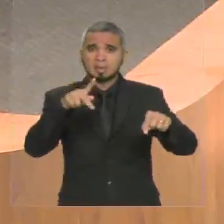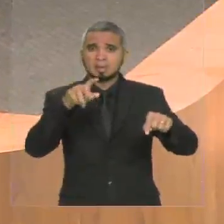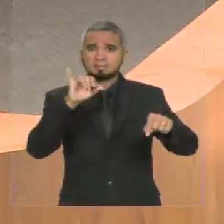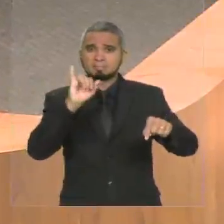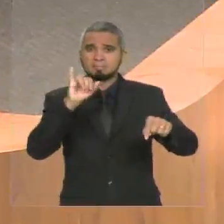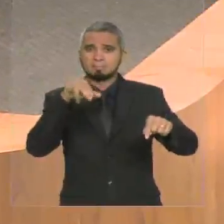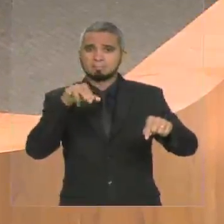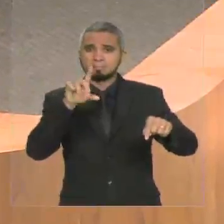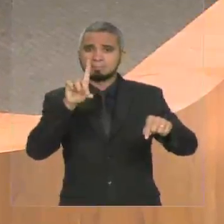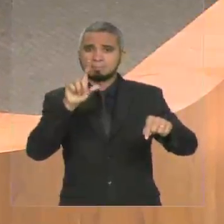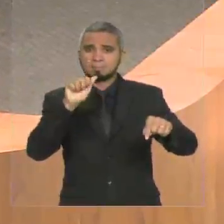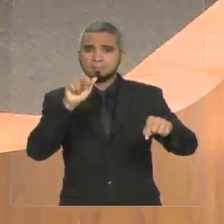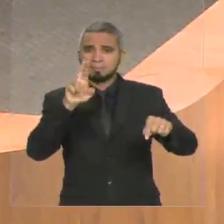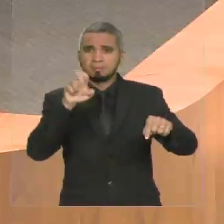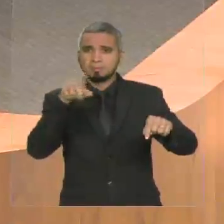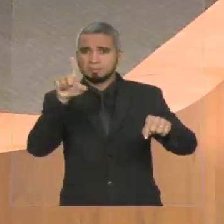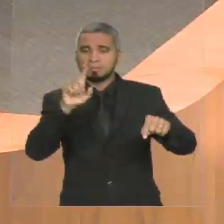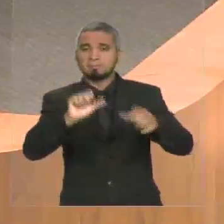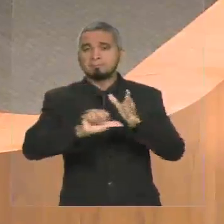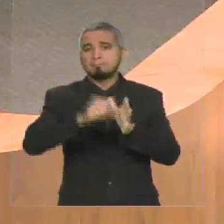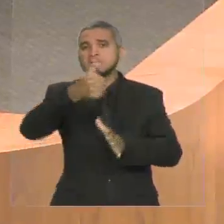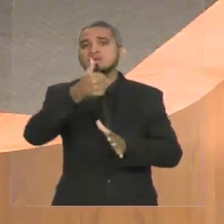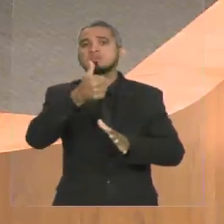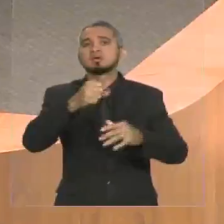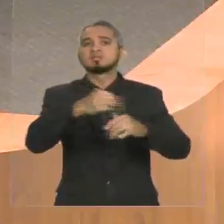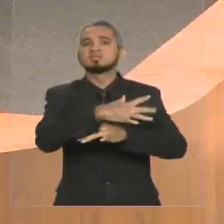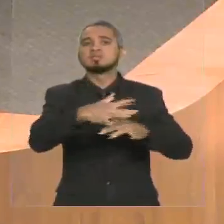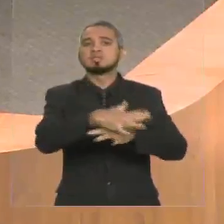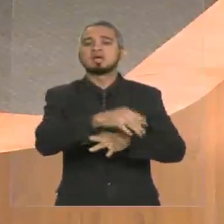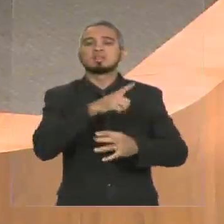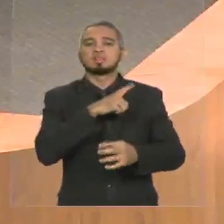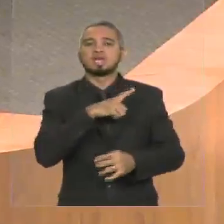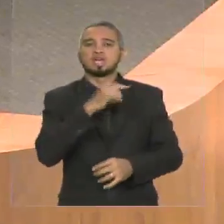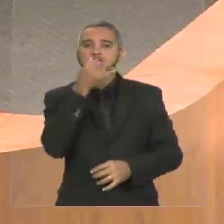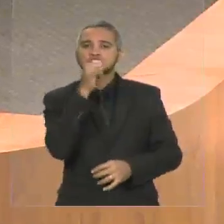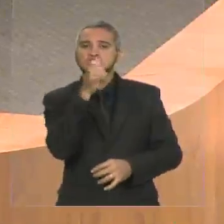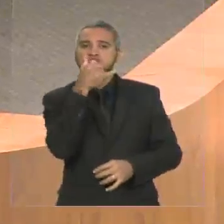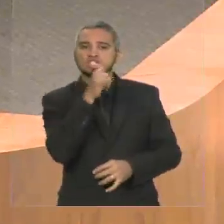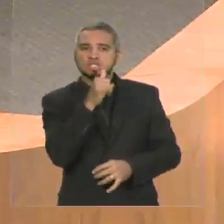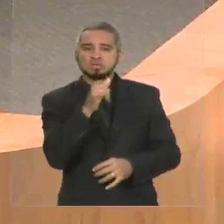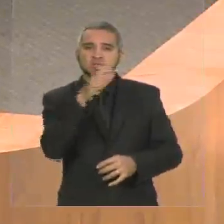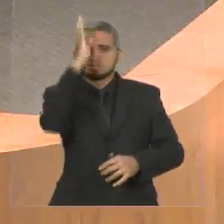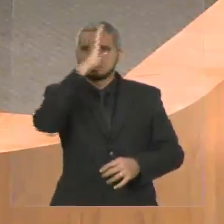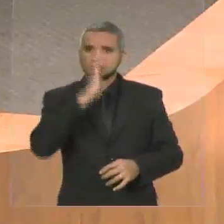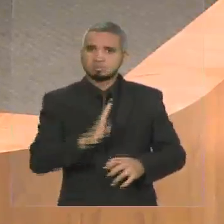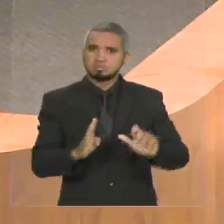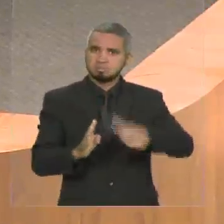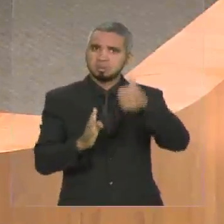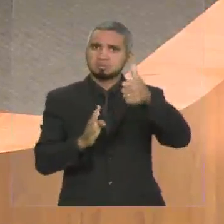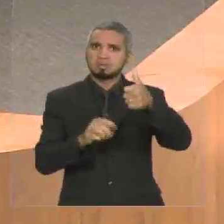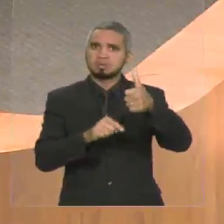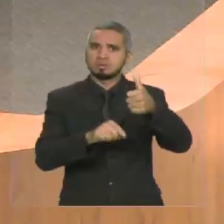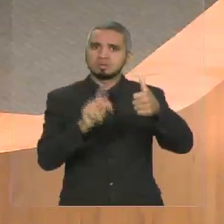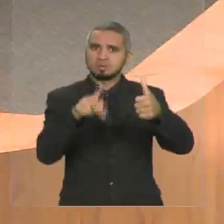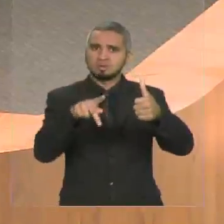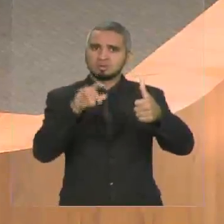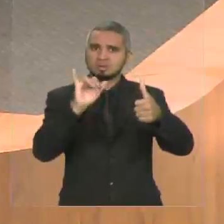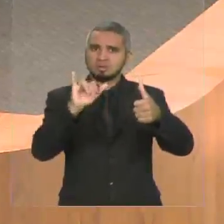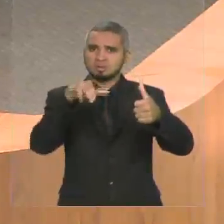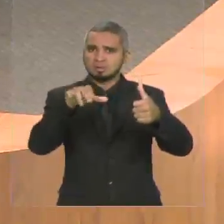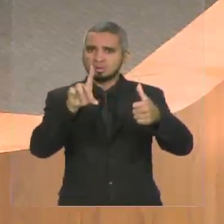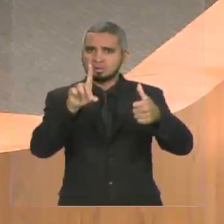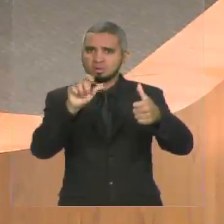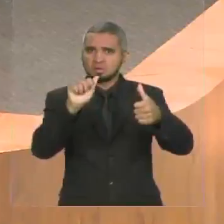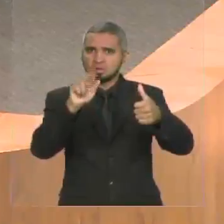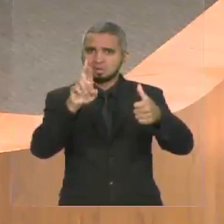reconhecido pelo IFAM. Então, isso são informações e elementos que tornam esse empreendimento de extrema